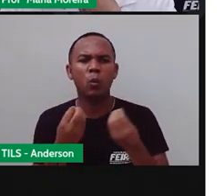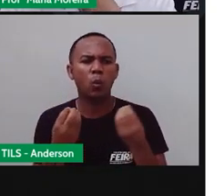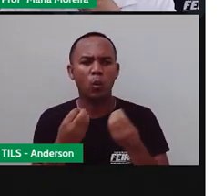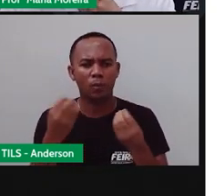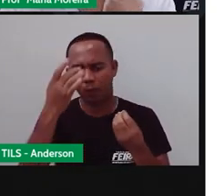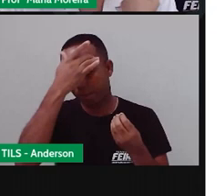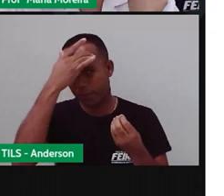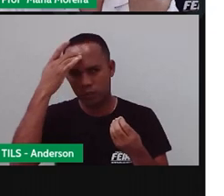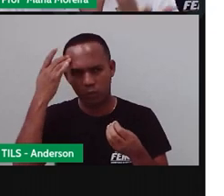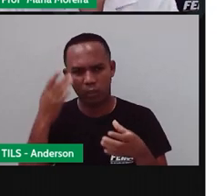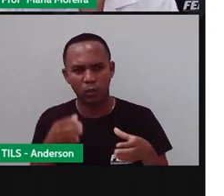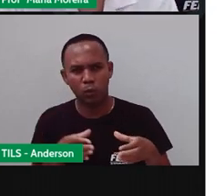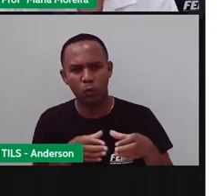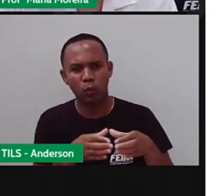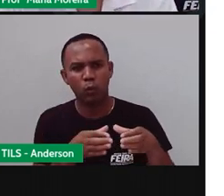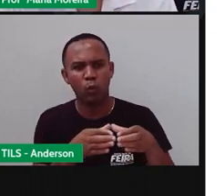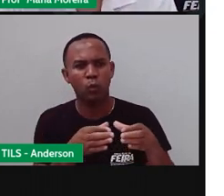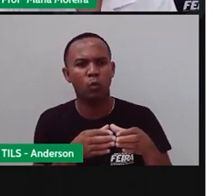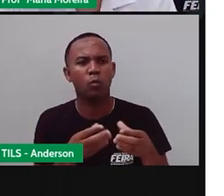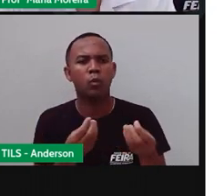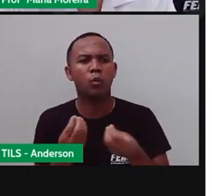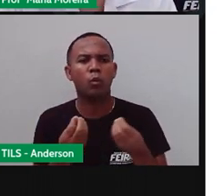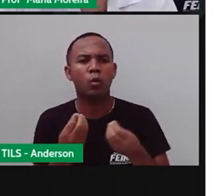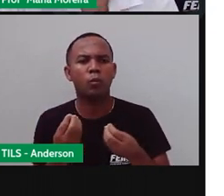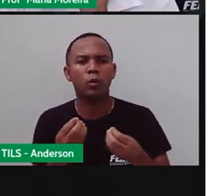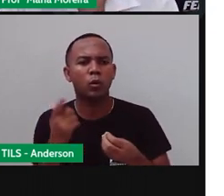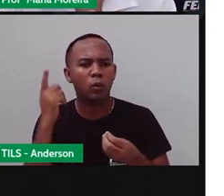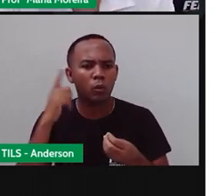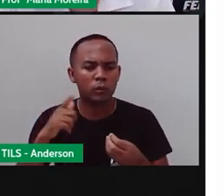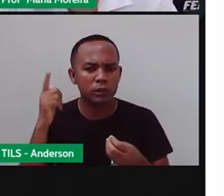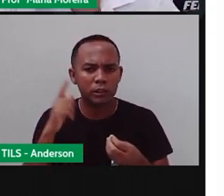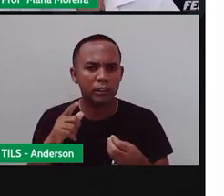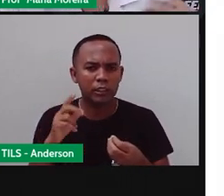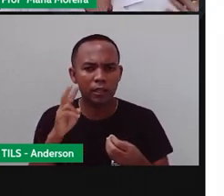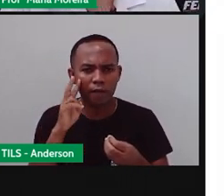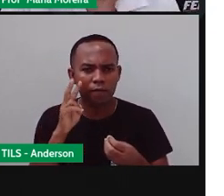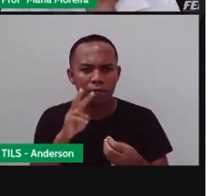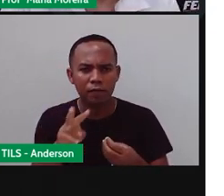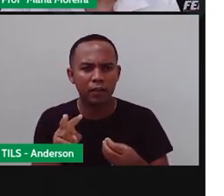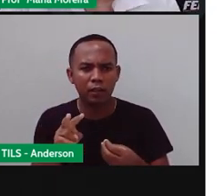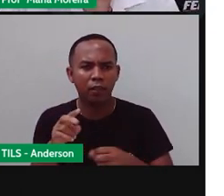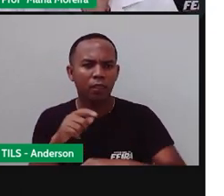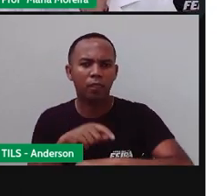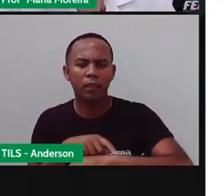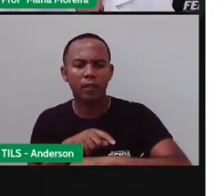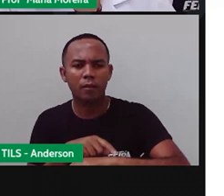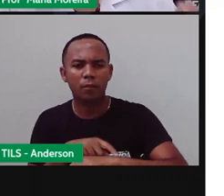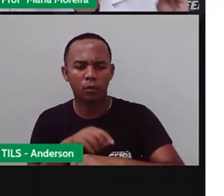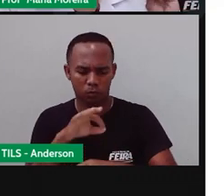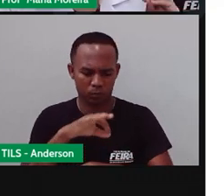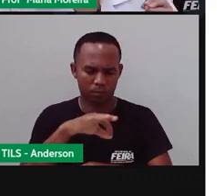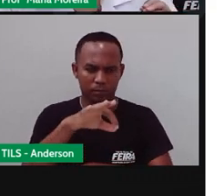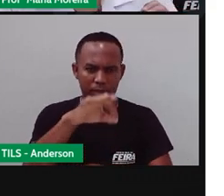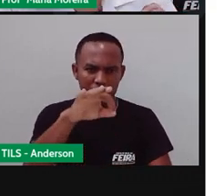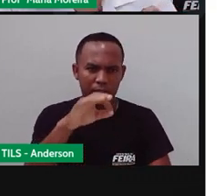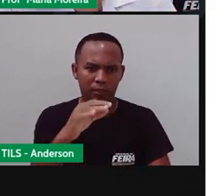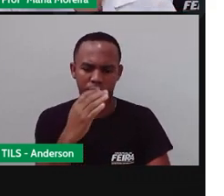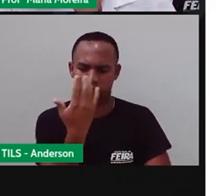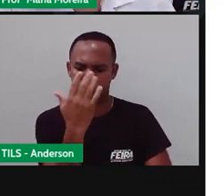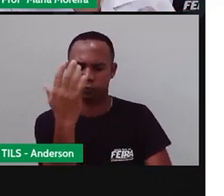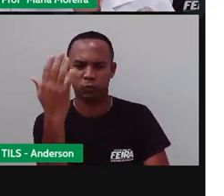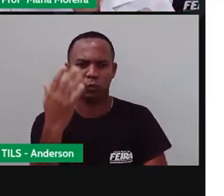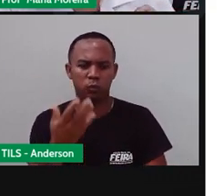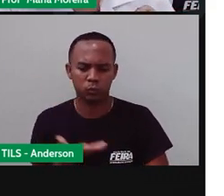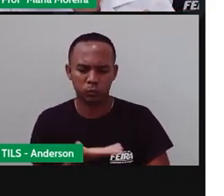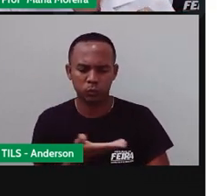gente, elas descobriam o tempo para poder plantar, para poder colher? Bom, o homem se baseava